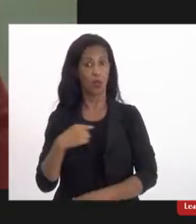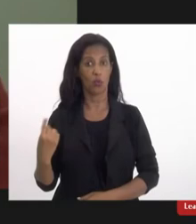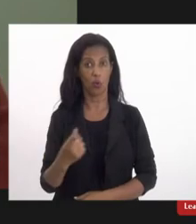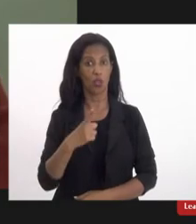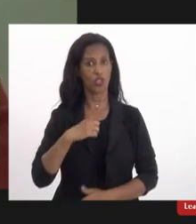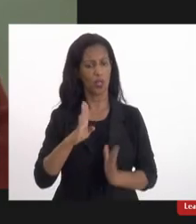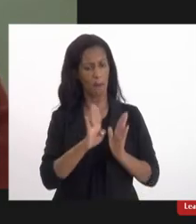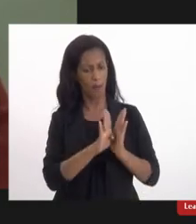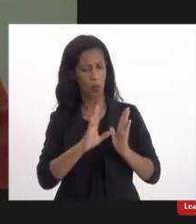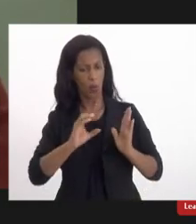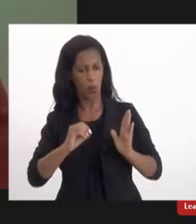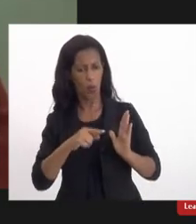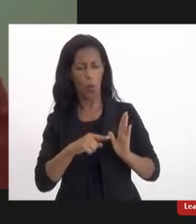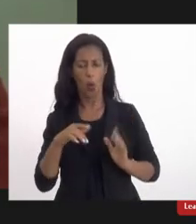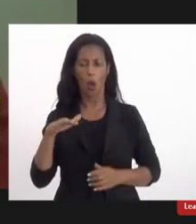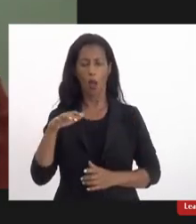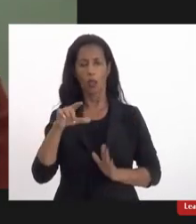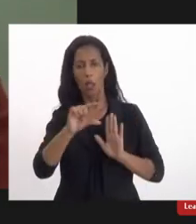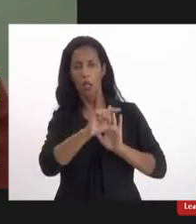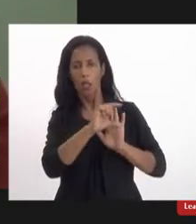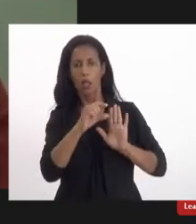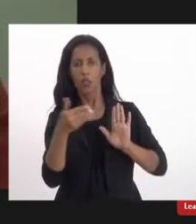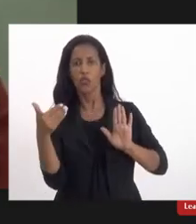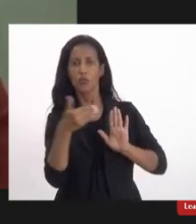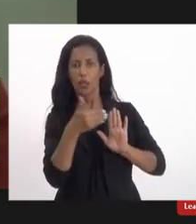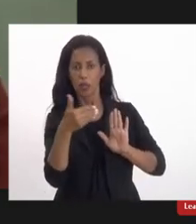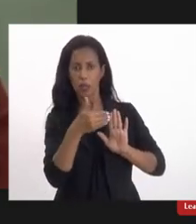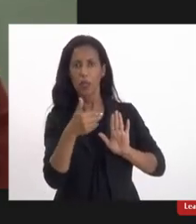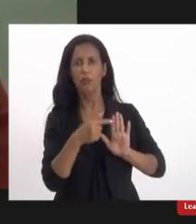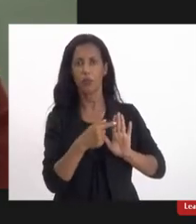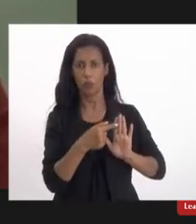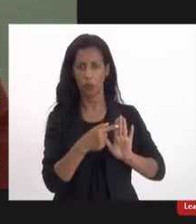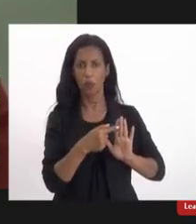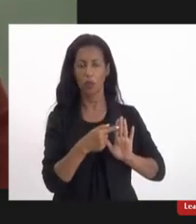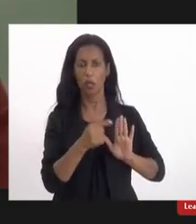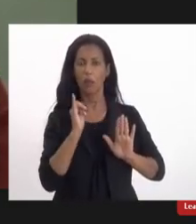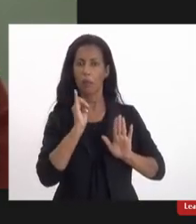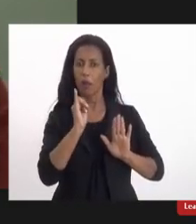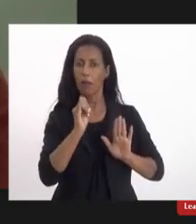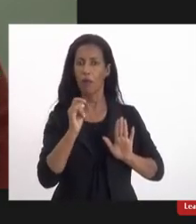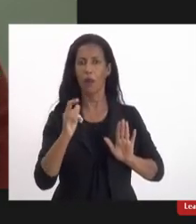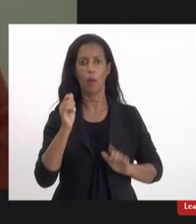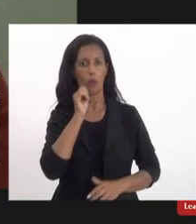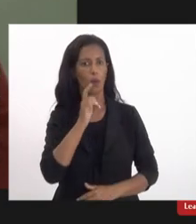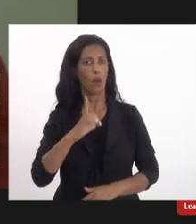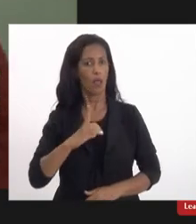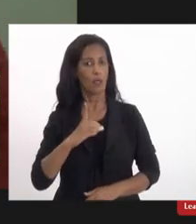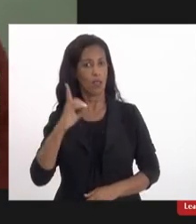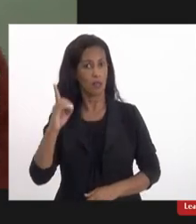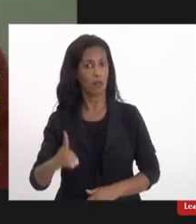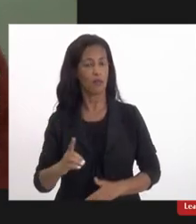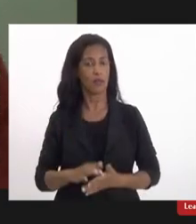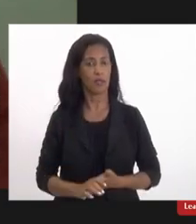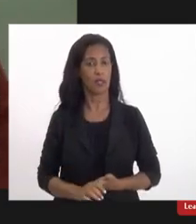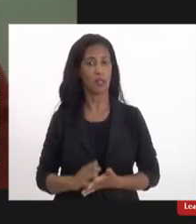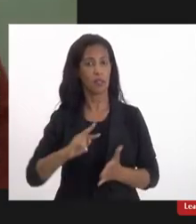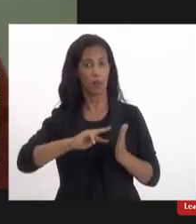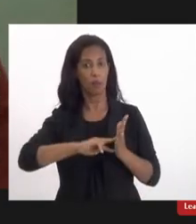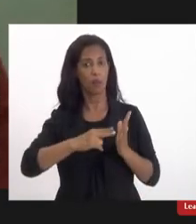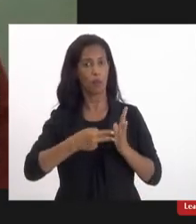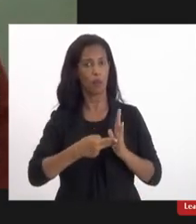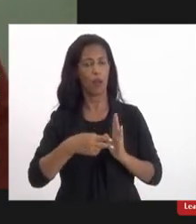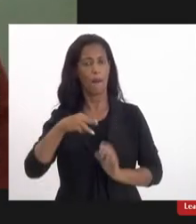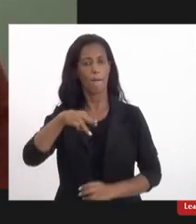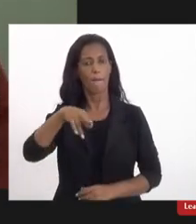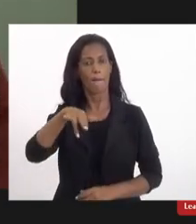nos boletins de ocorrência o campo específico para informar se a mulher tem ou não deficiência, isso é uma alteração da